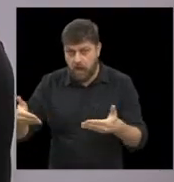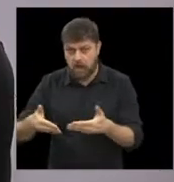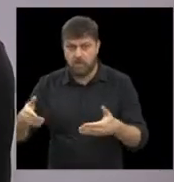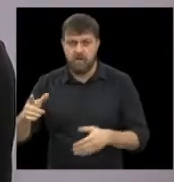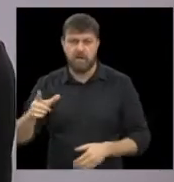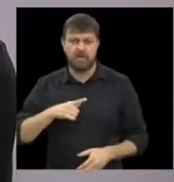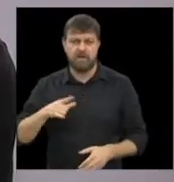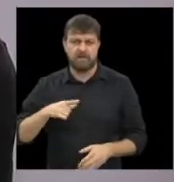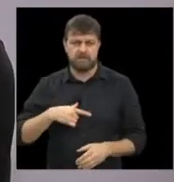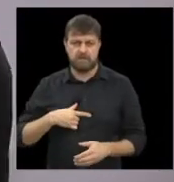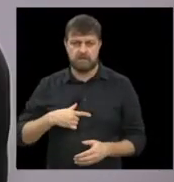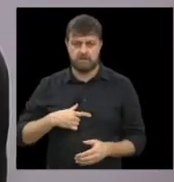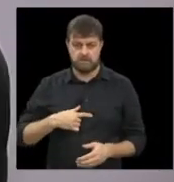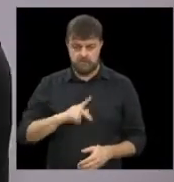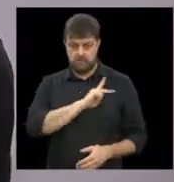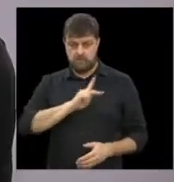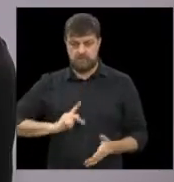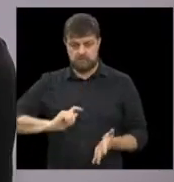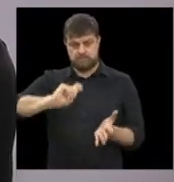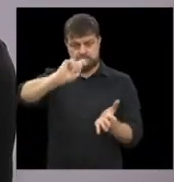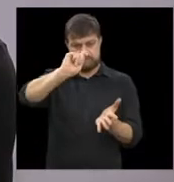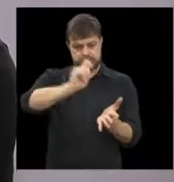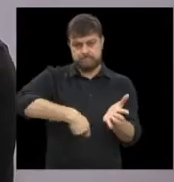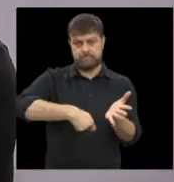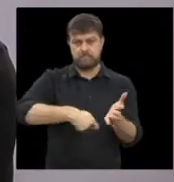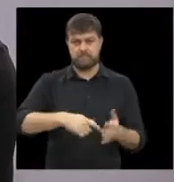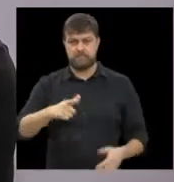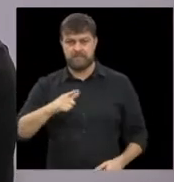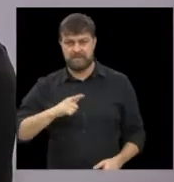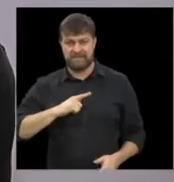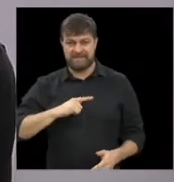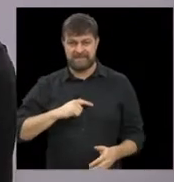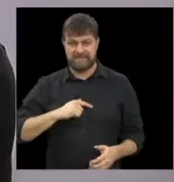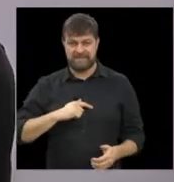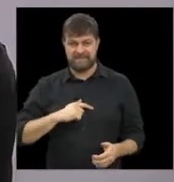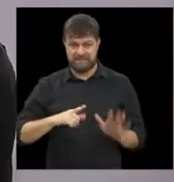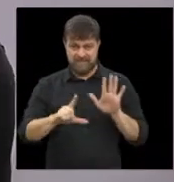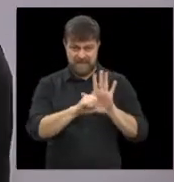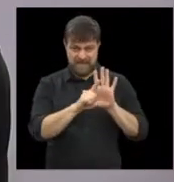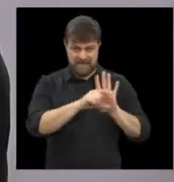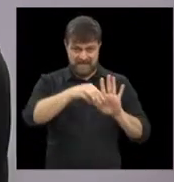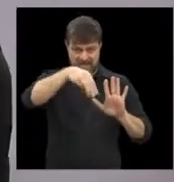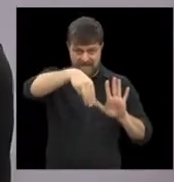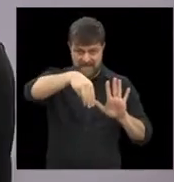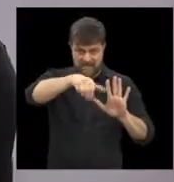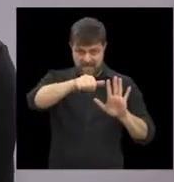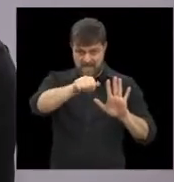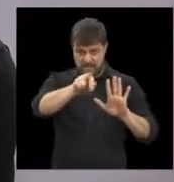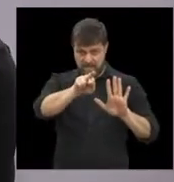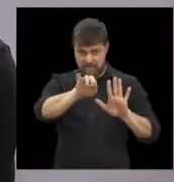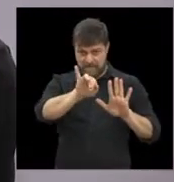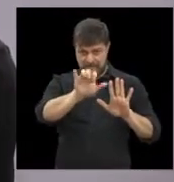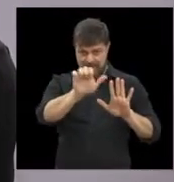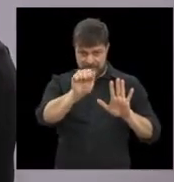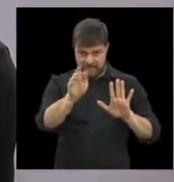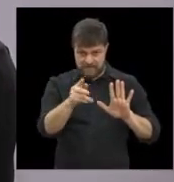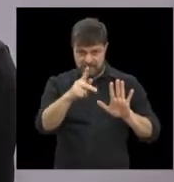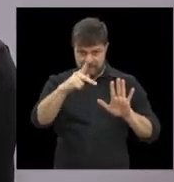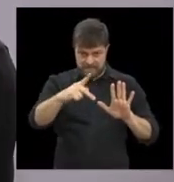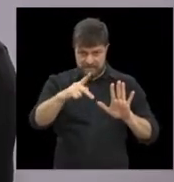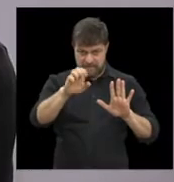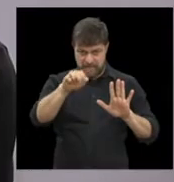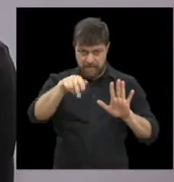sanção do presidente, teve algumas alterações na Lei Maria da Penha, né, onde a